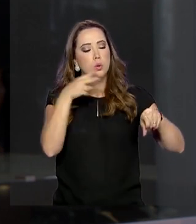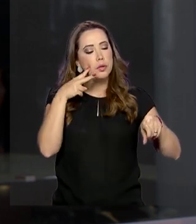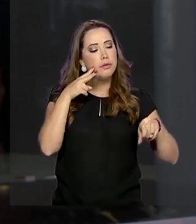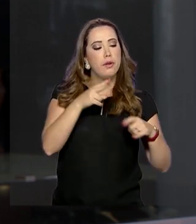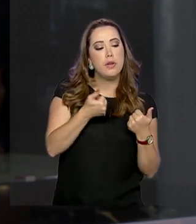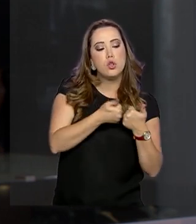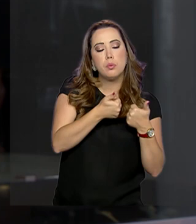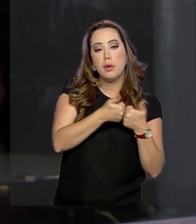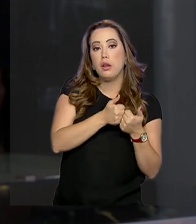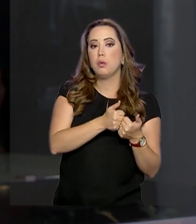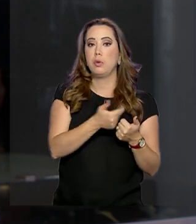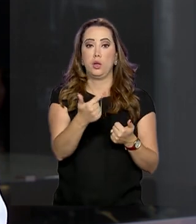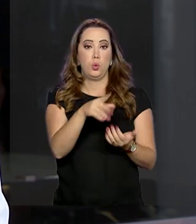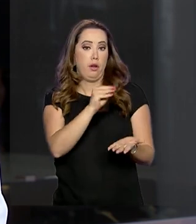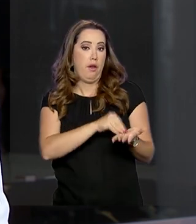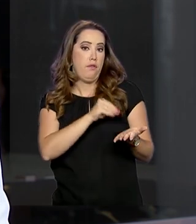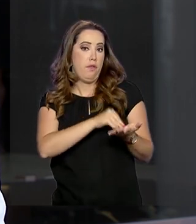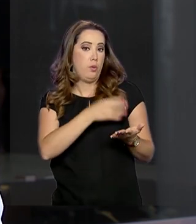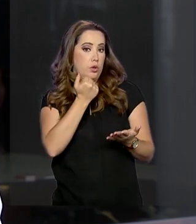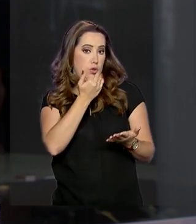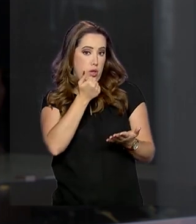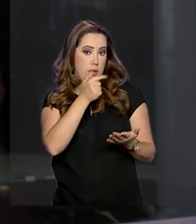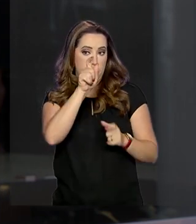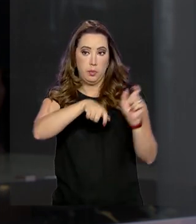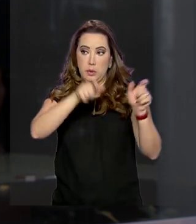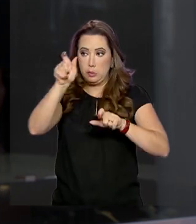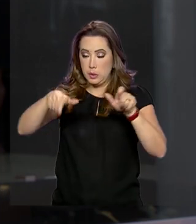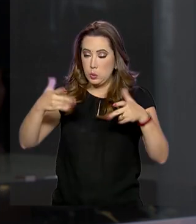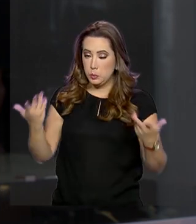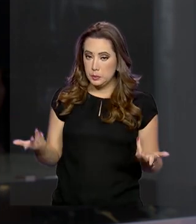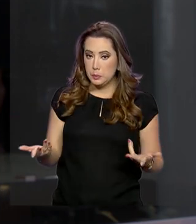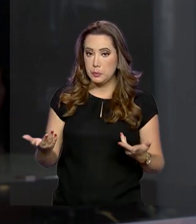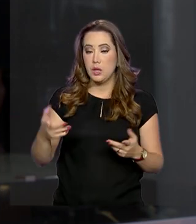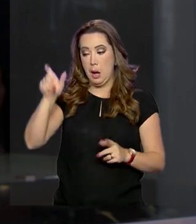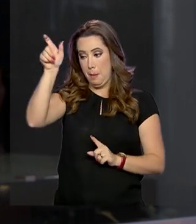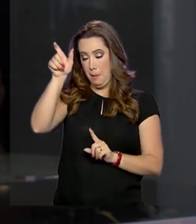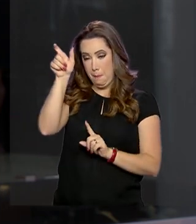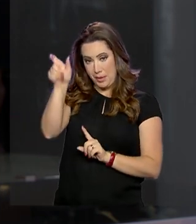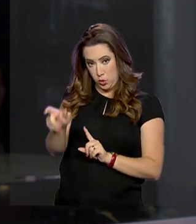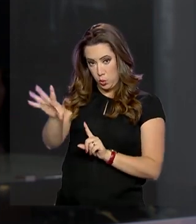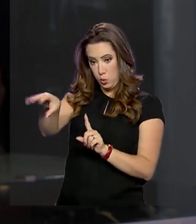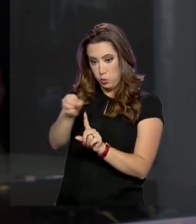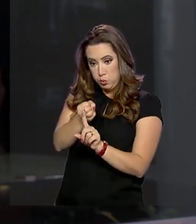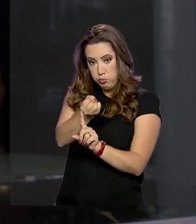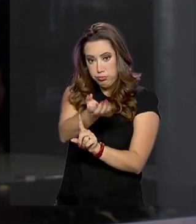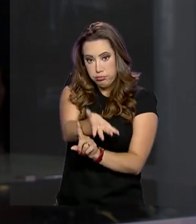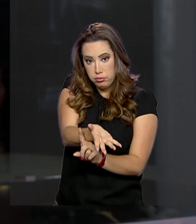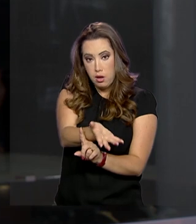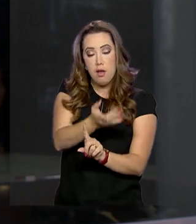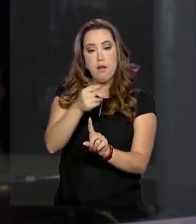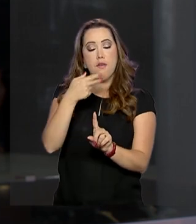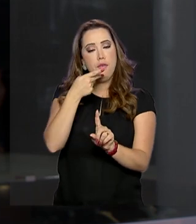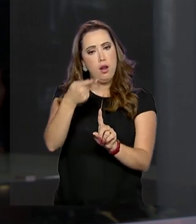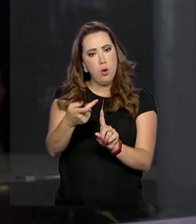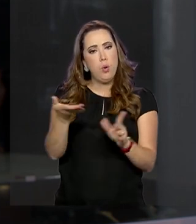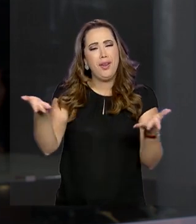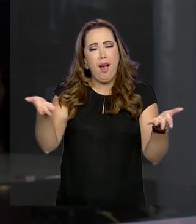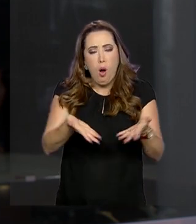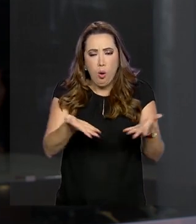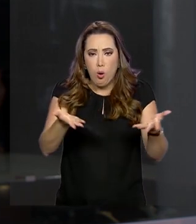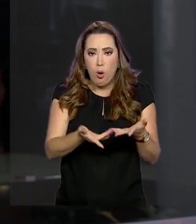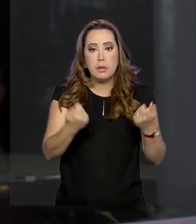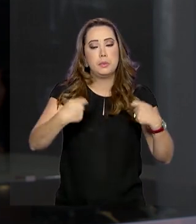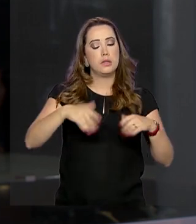falte alimento para o consumidor. O porta-voz da Presidência da República, Otávio Rego Barros, disse que o momento